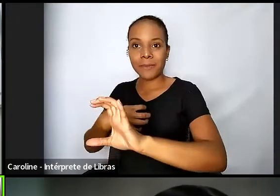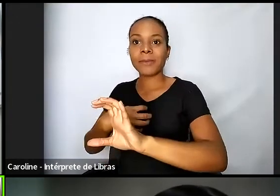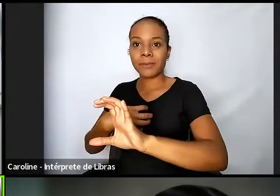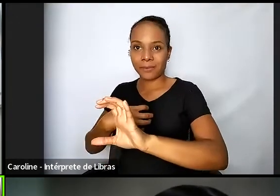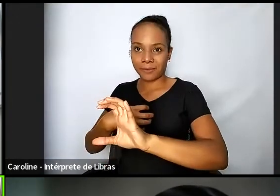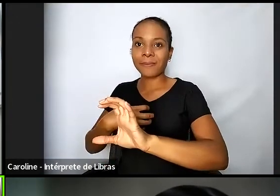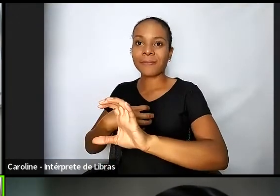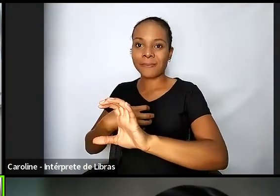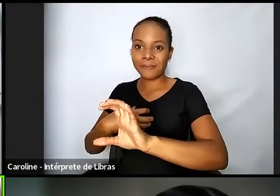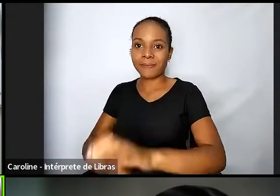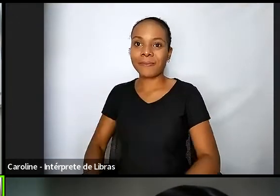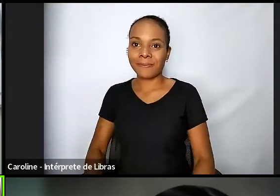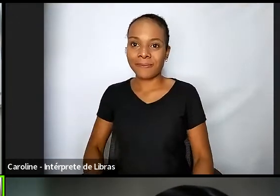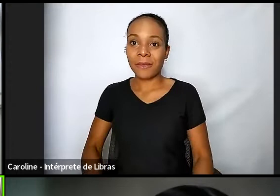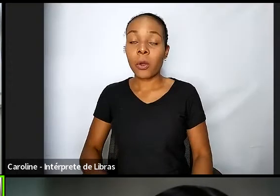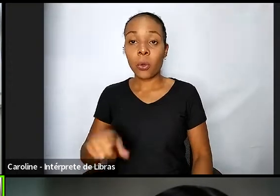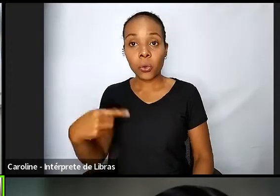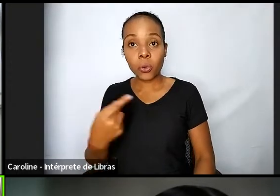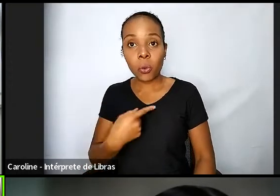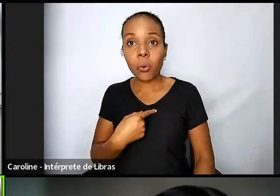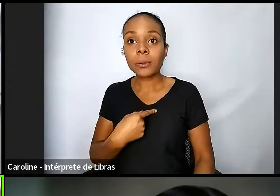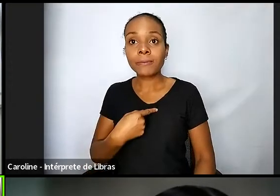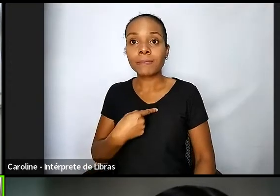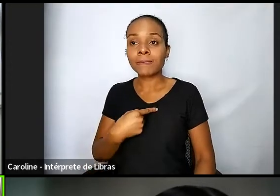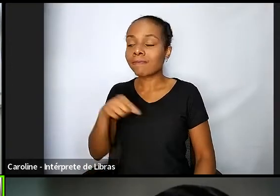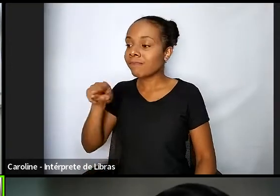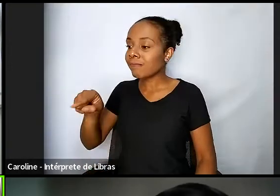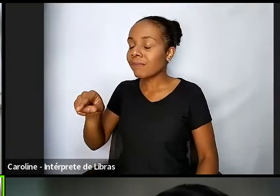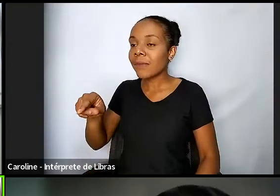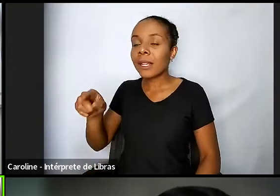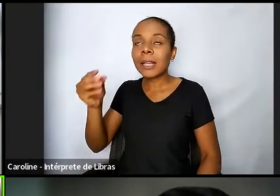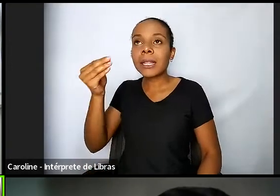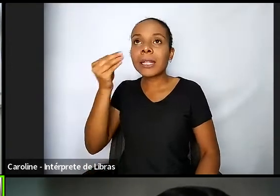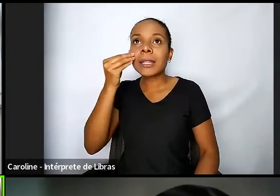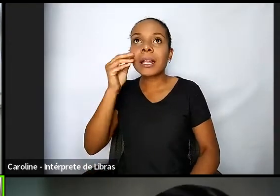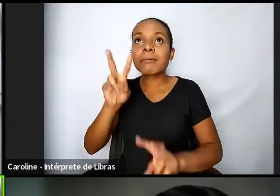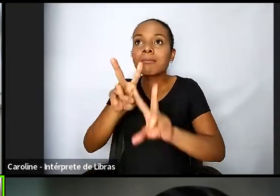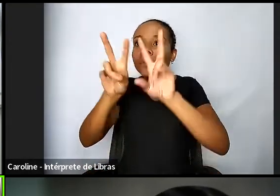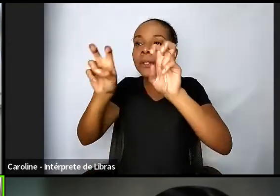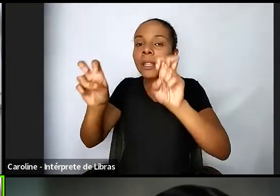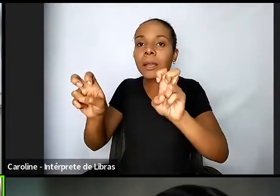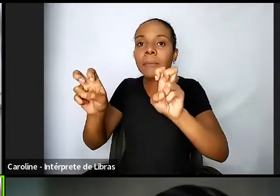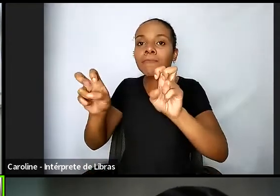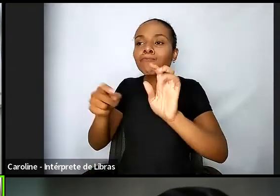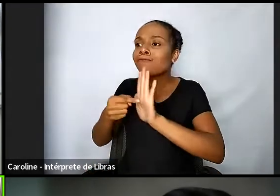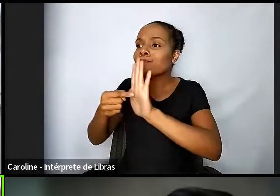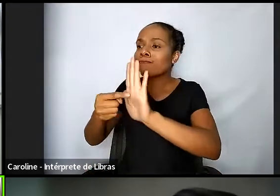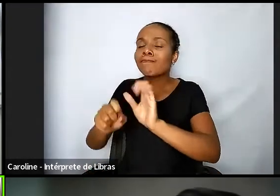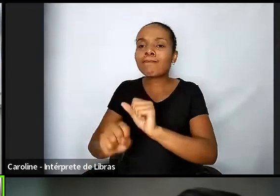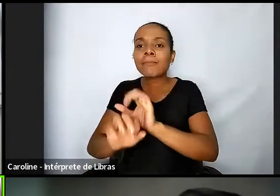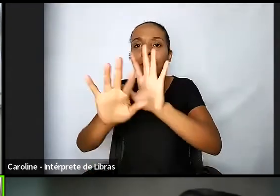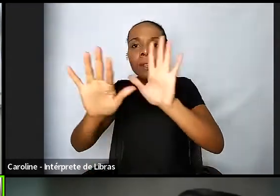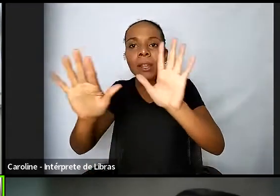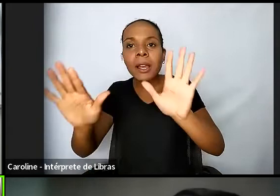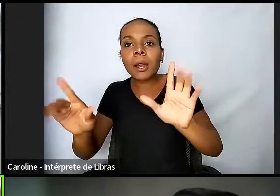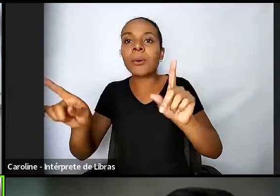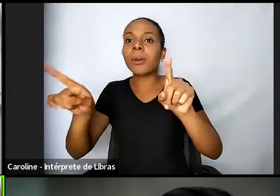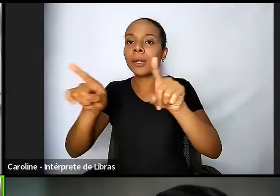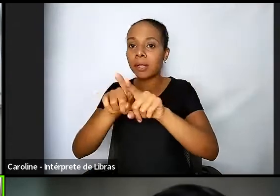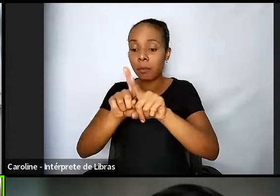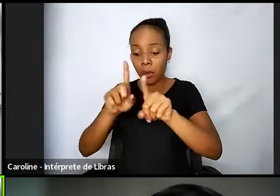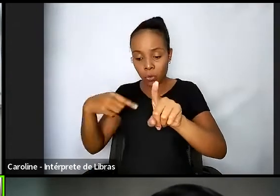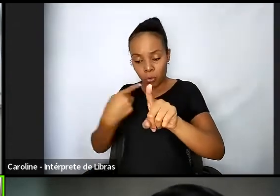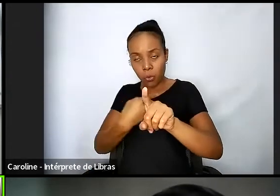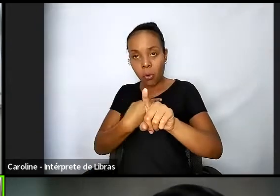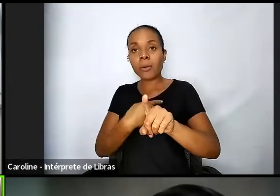despertar e dar visibilidade para o tema mas sobretudo como nos prepararmos enquanto judiciário